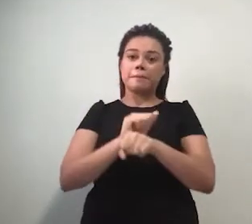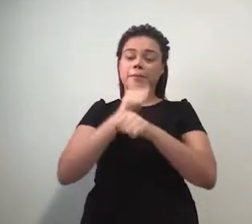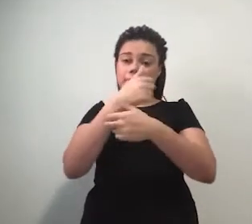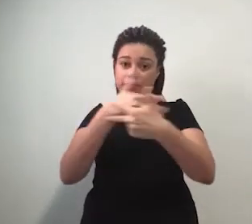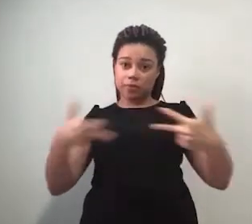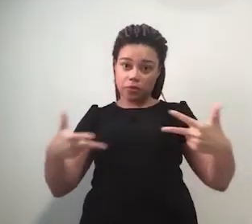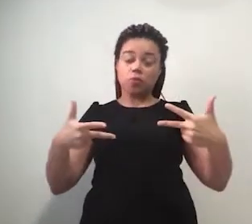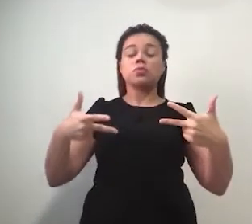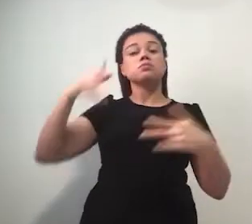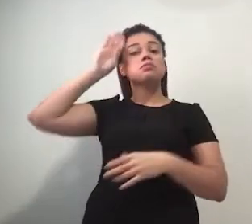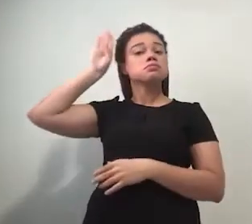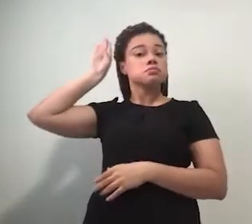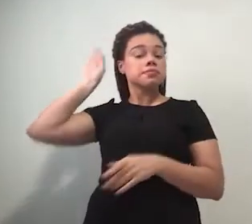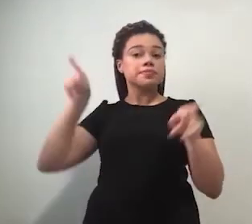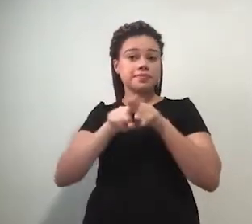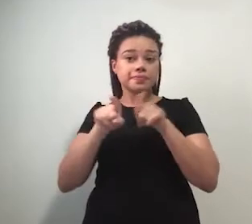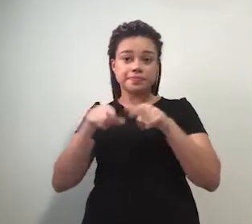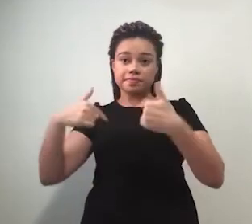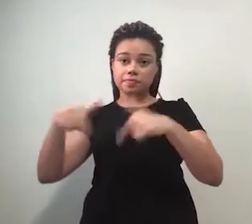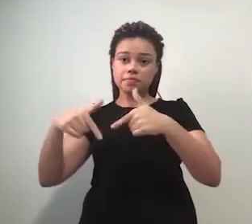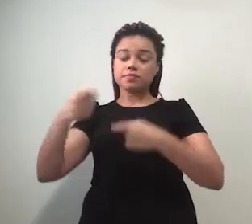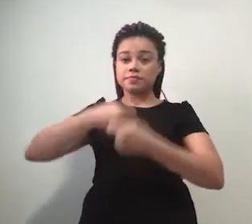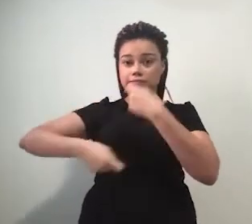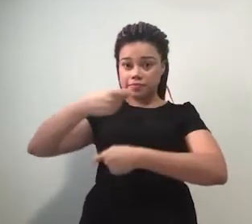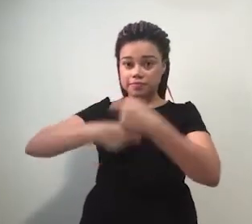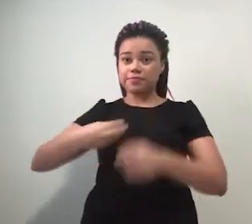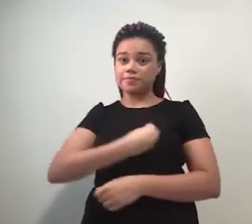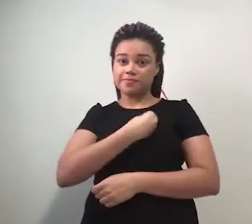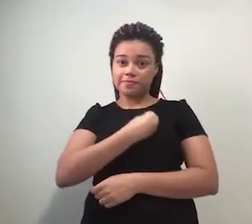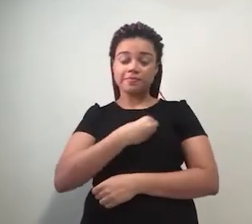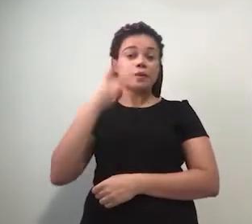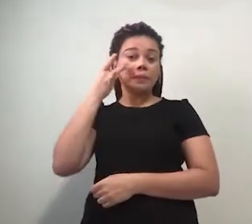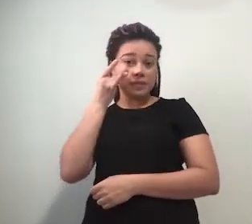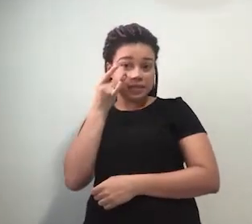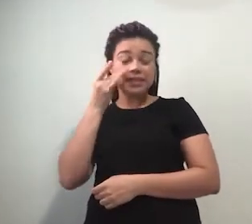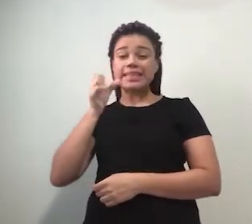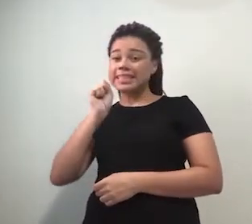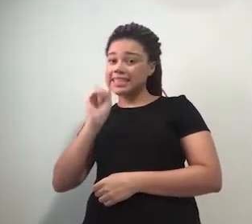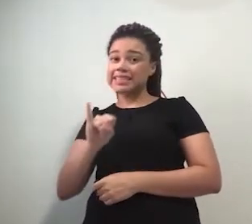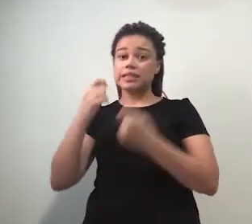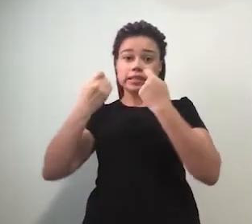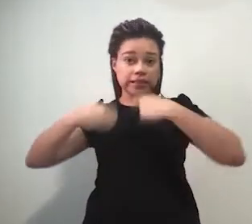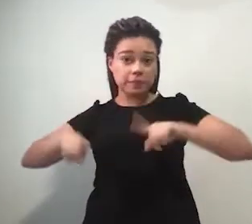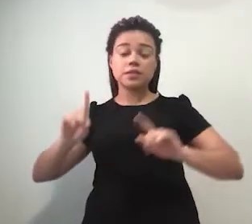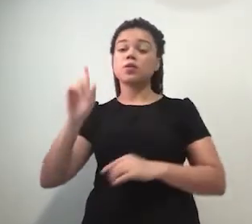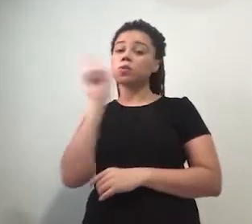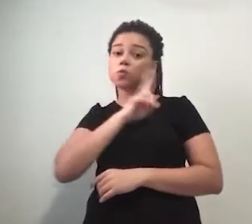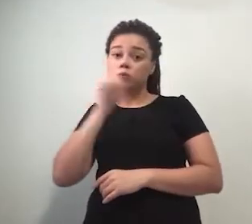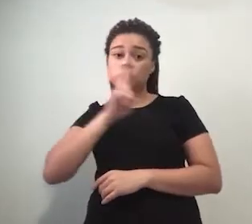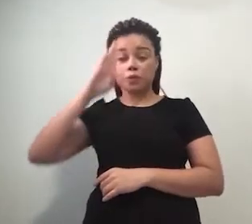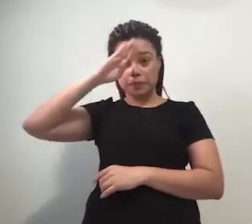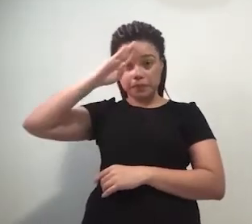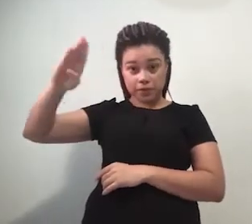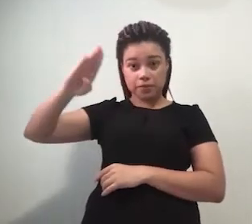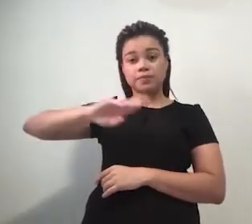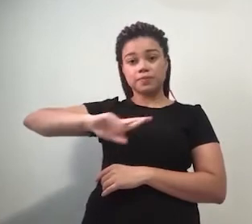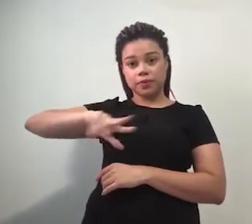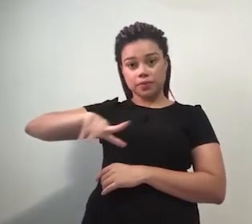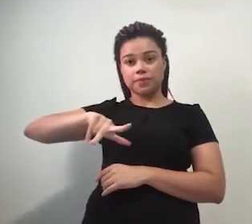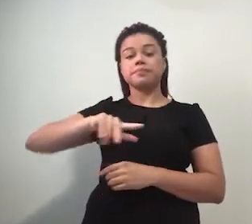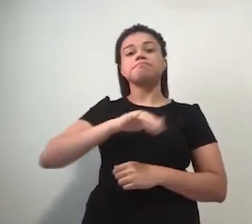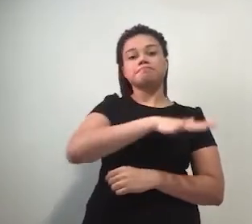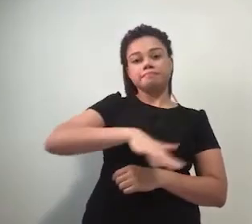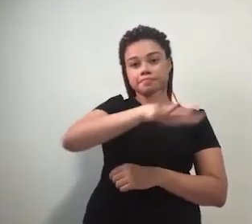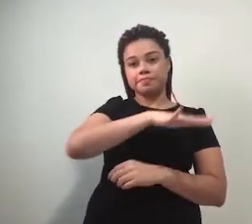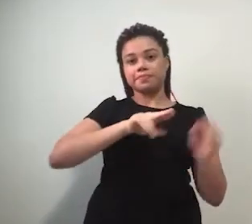consideradas não essenciais no âmbito da UFAP. Nesta reunião, ficou decidido, então,